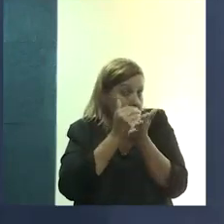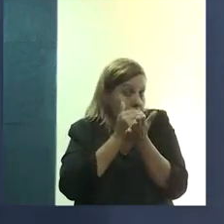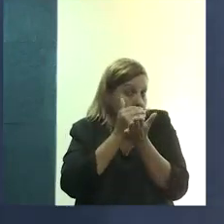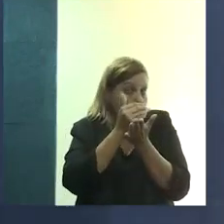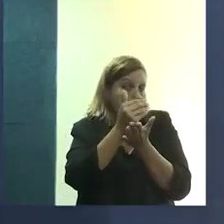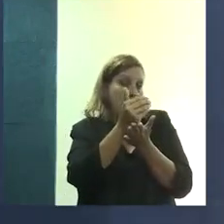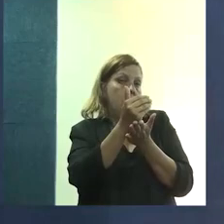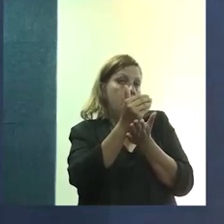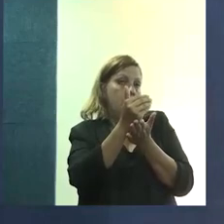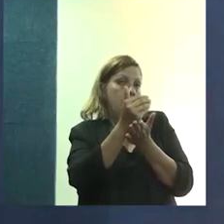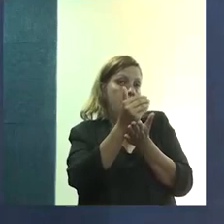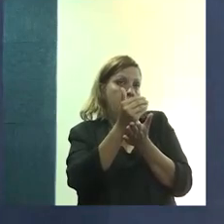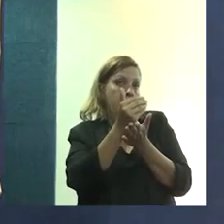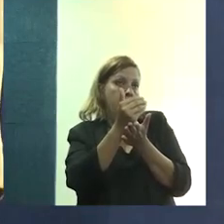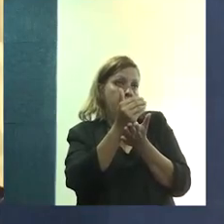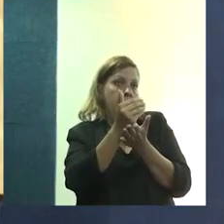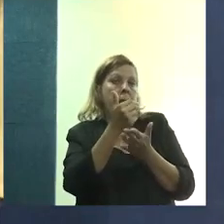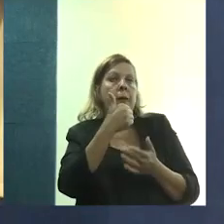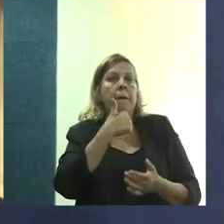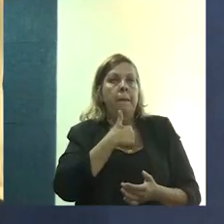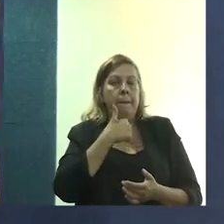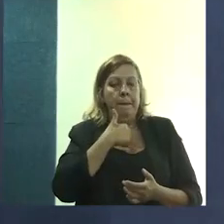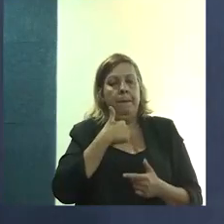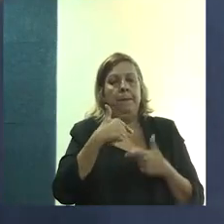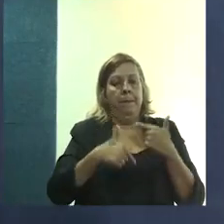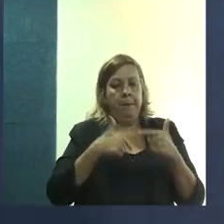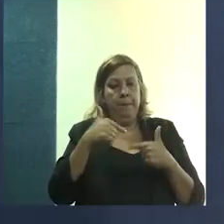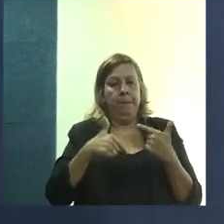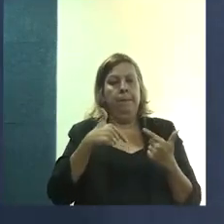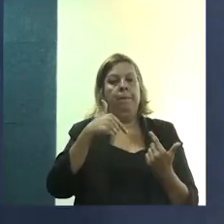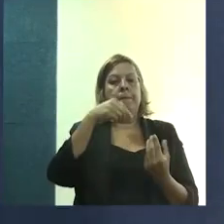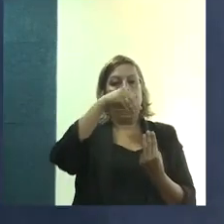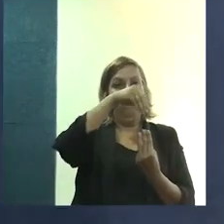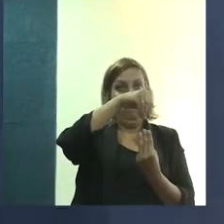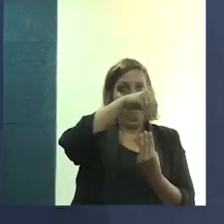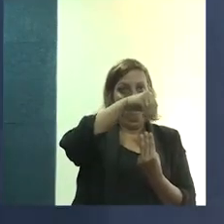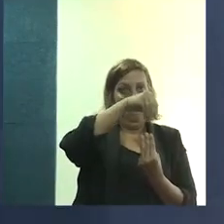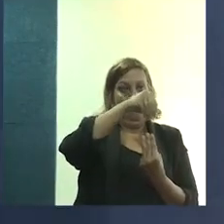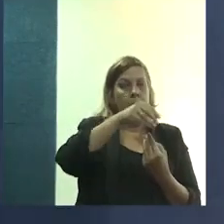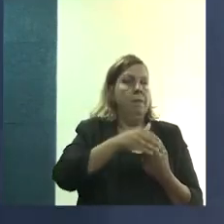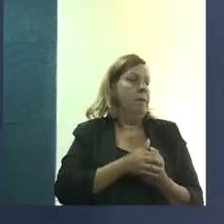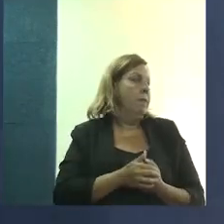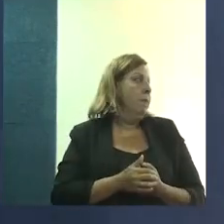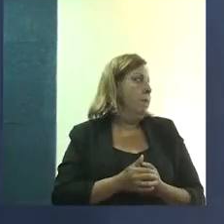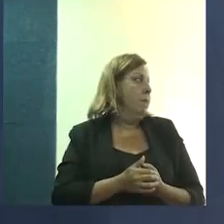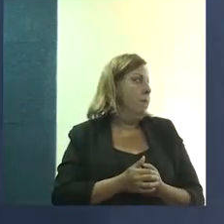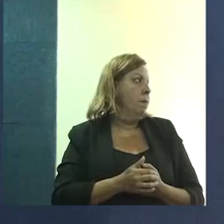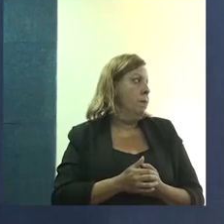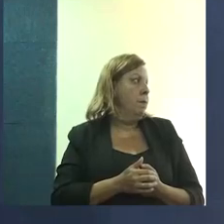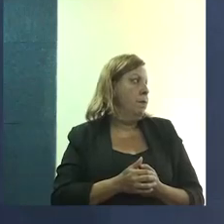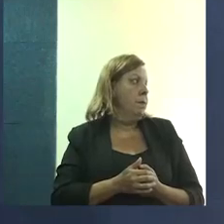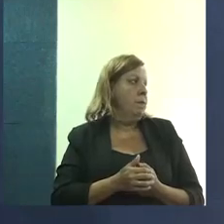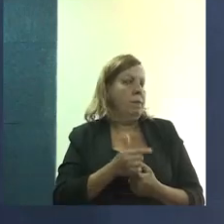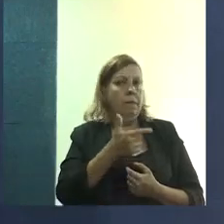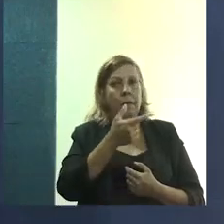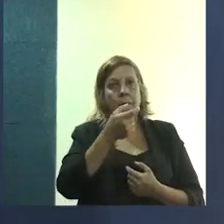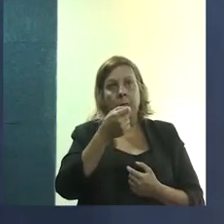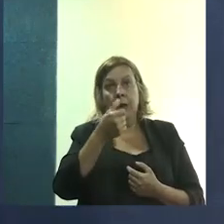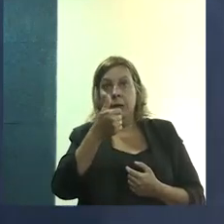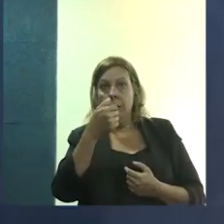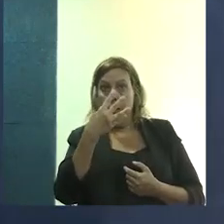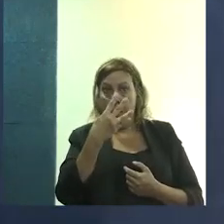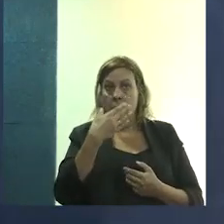desde o início da minha atuação na universidade, que é, que data de